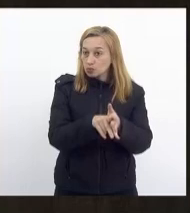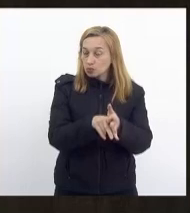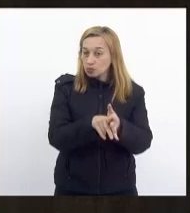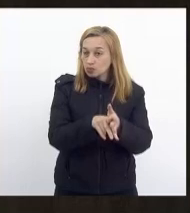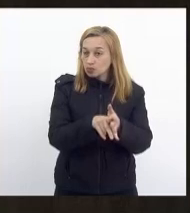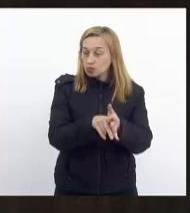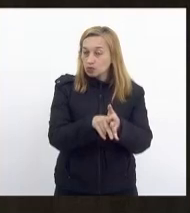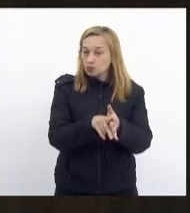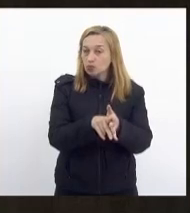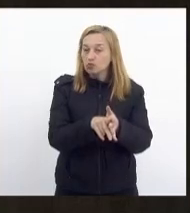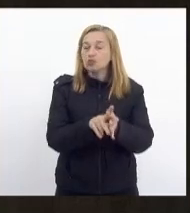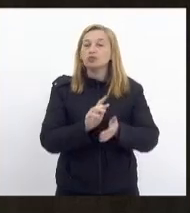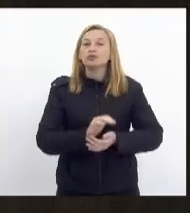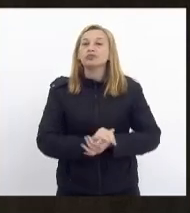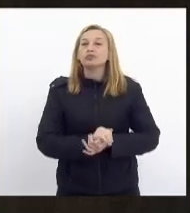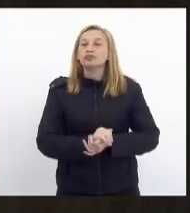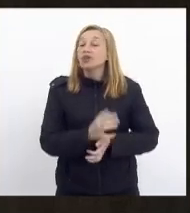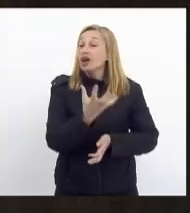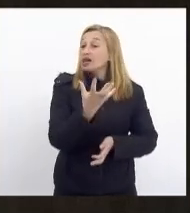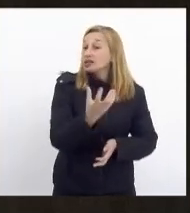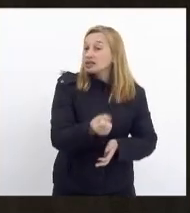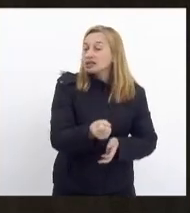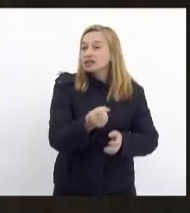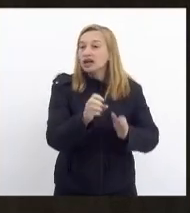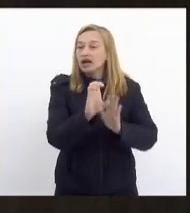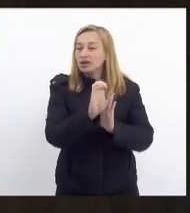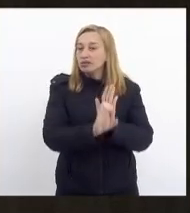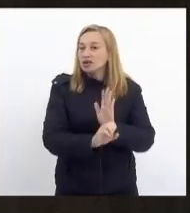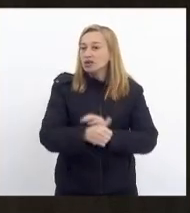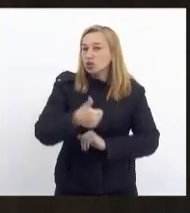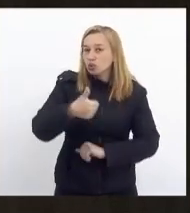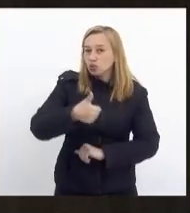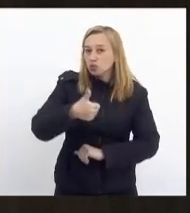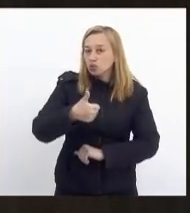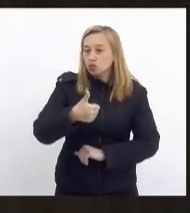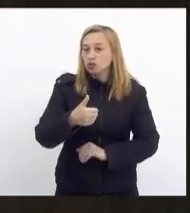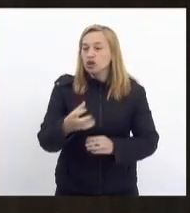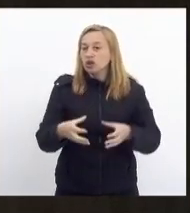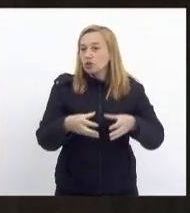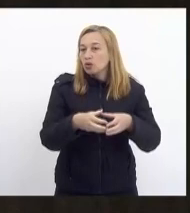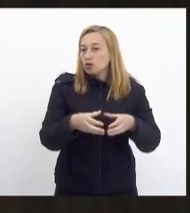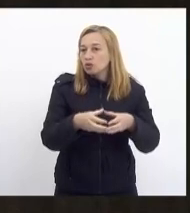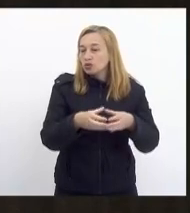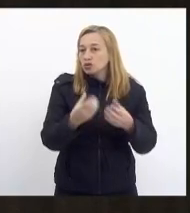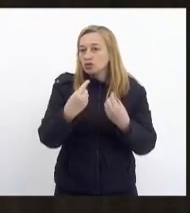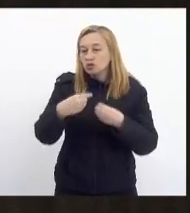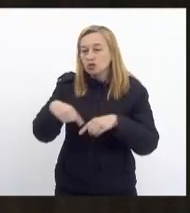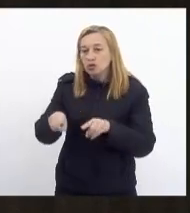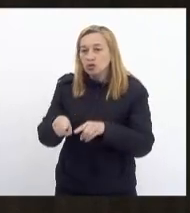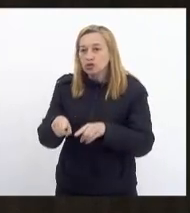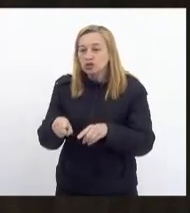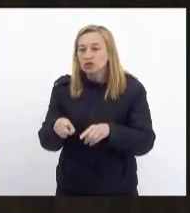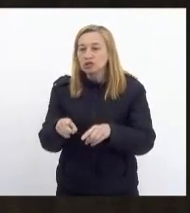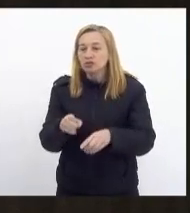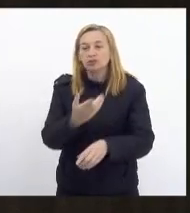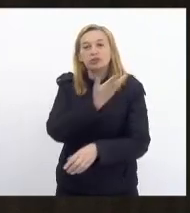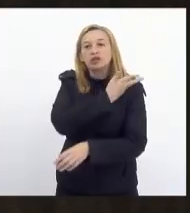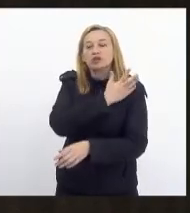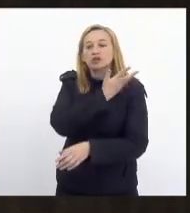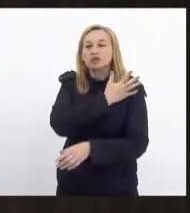parecer é favorável à emenda 1 da Comissão de Combate às Discriminações.